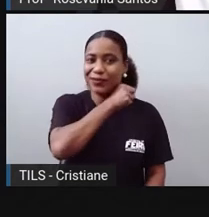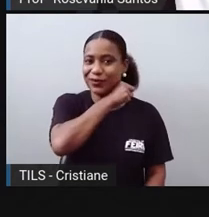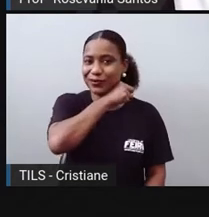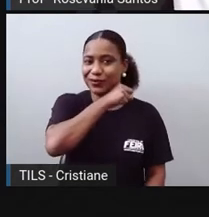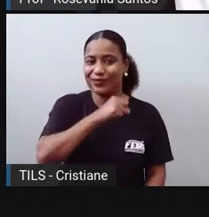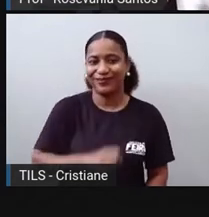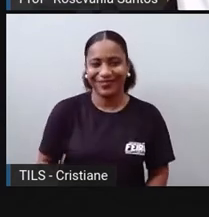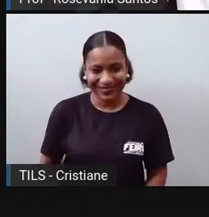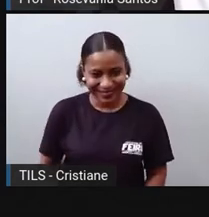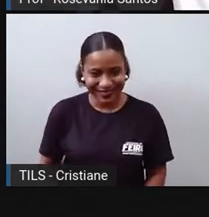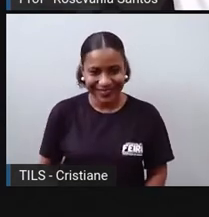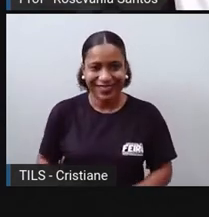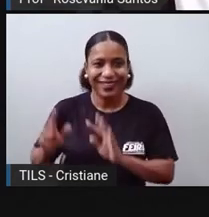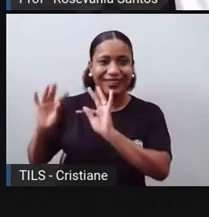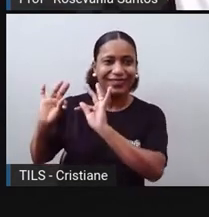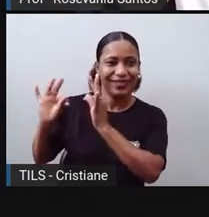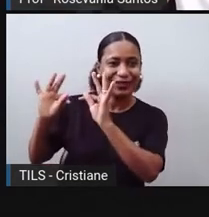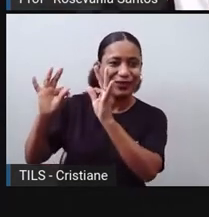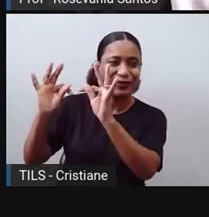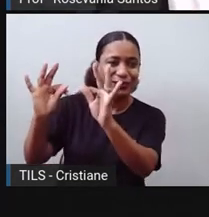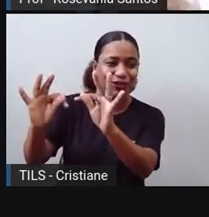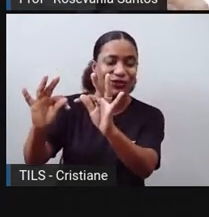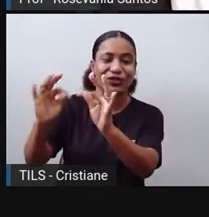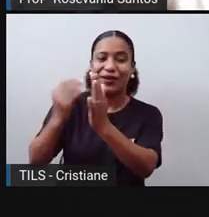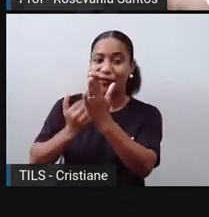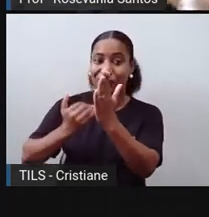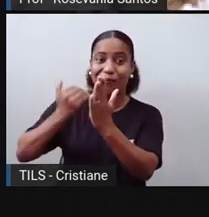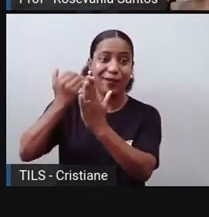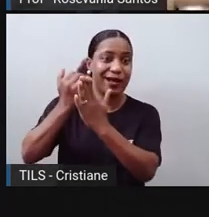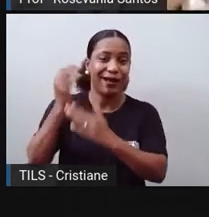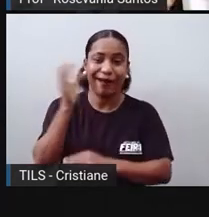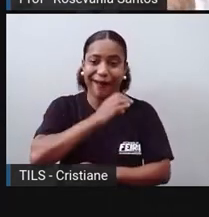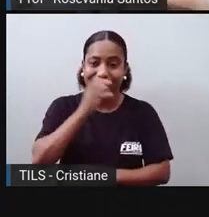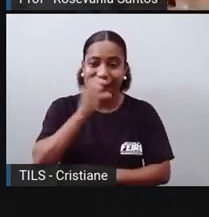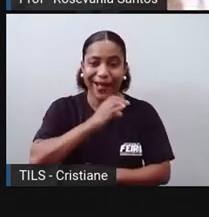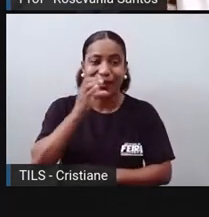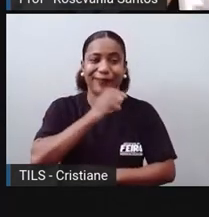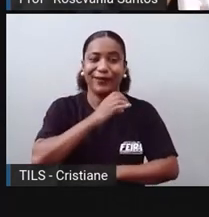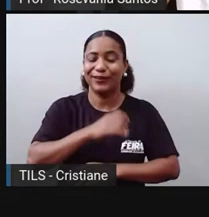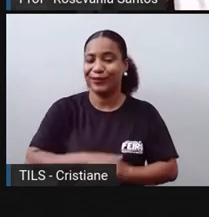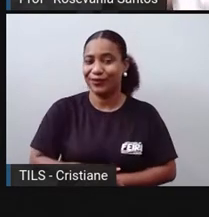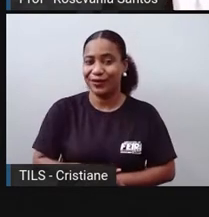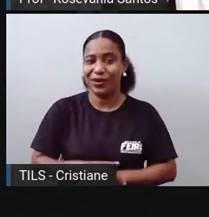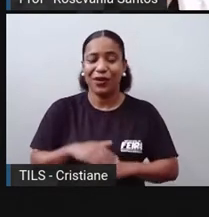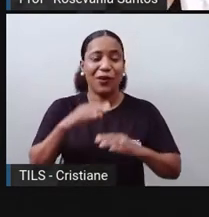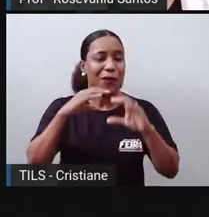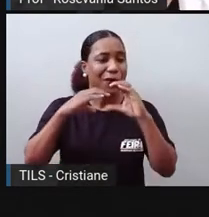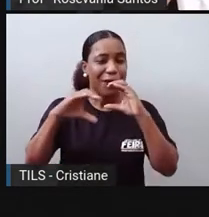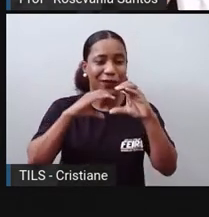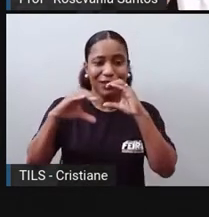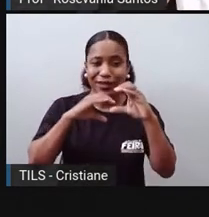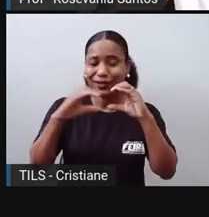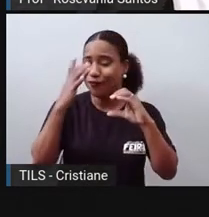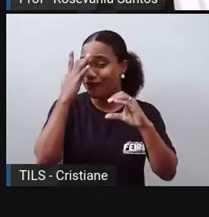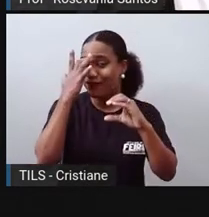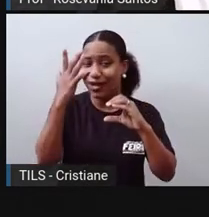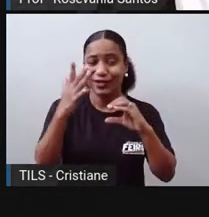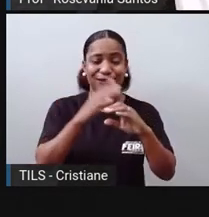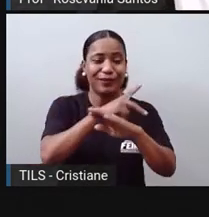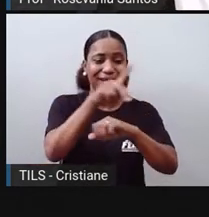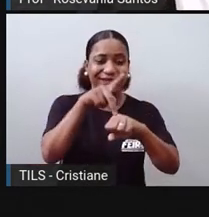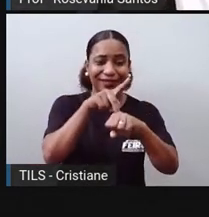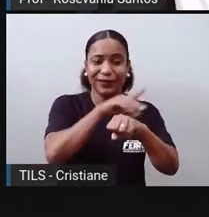mundo, a gente já começou a achar que já ficava mais pequeno, porque já era mais rápido para você se conectar, né, com outros países.